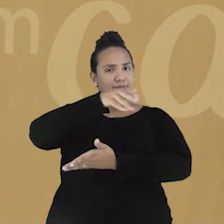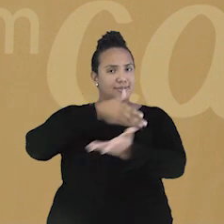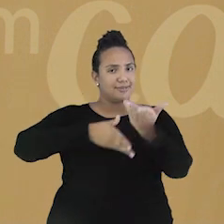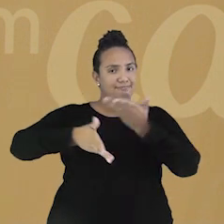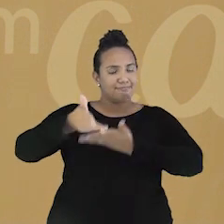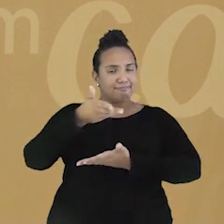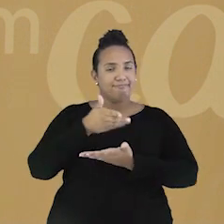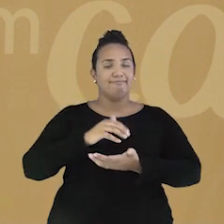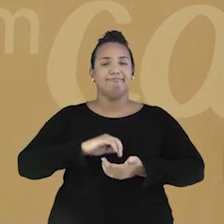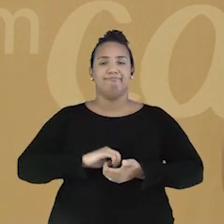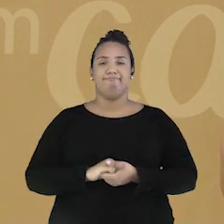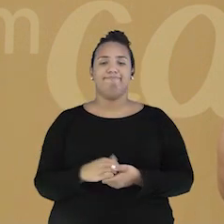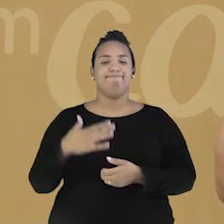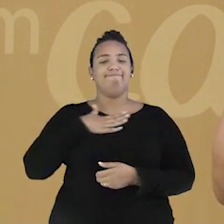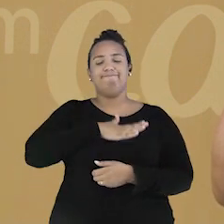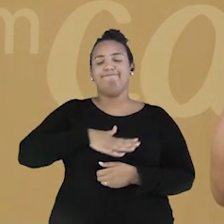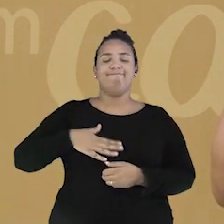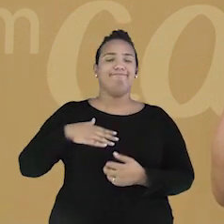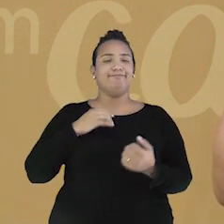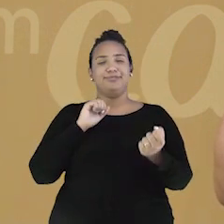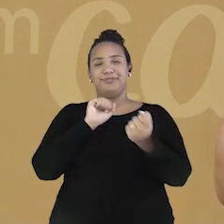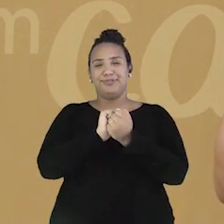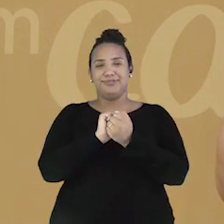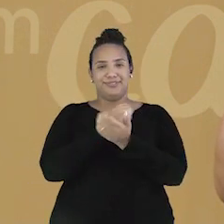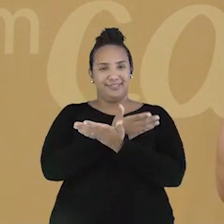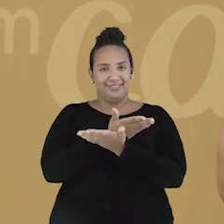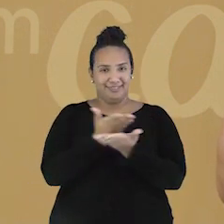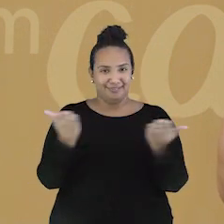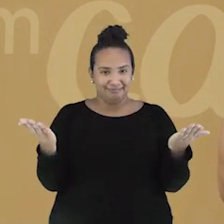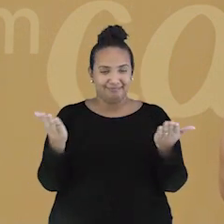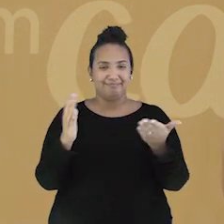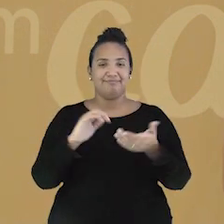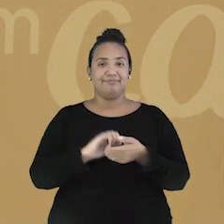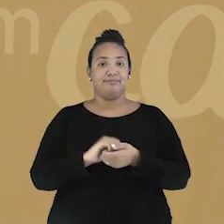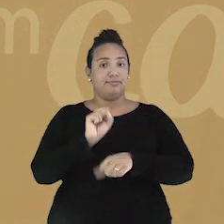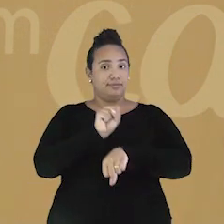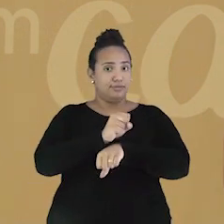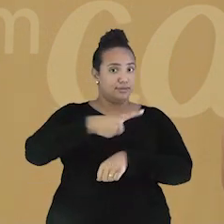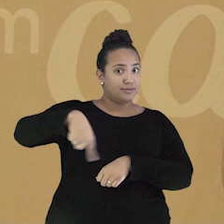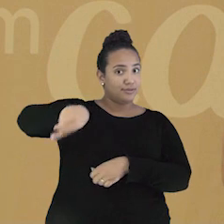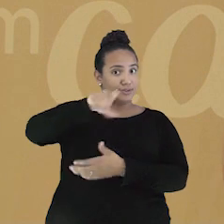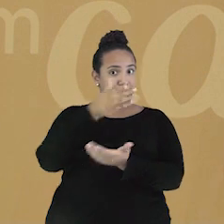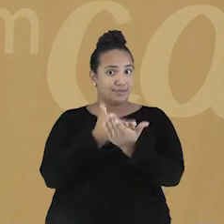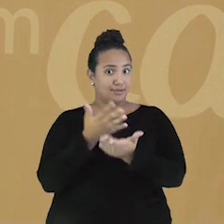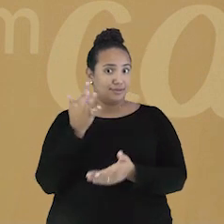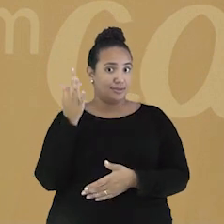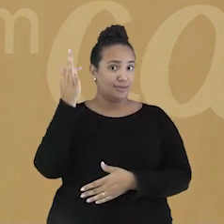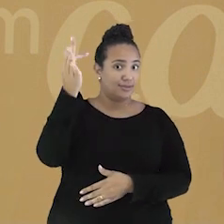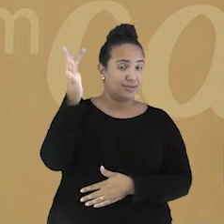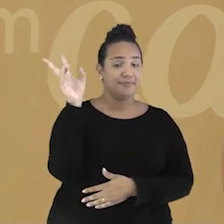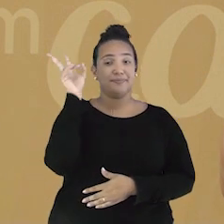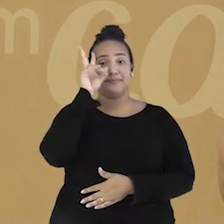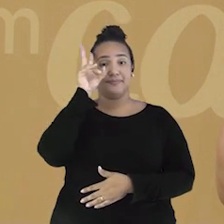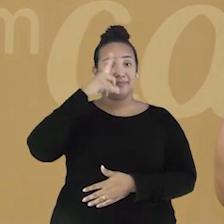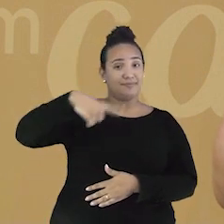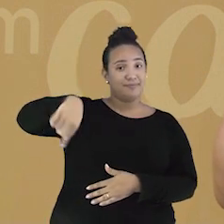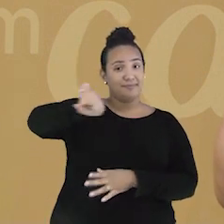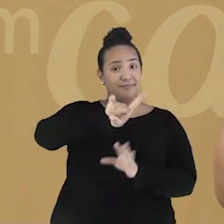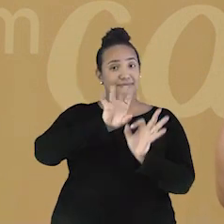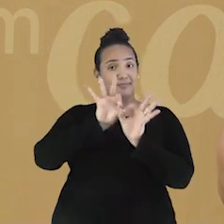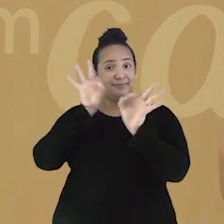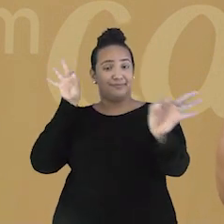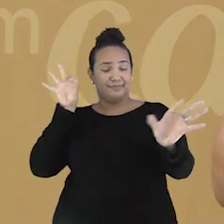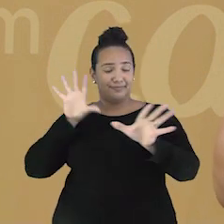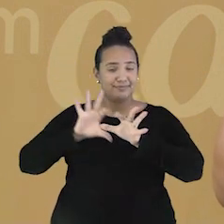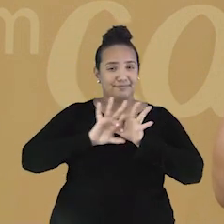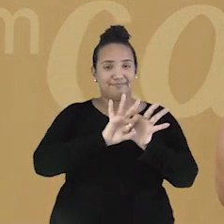conosco, certo? Foi um prazer estar em mais uma aula com vocês. Vou aguardá-los para uma próxima. E não se esqueçam,